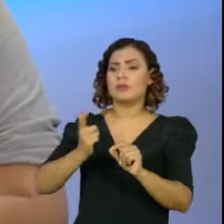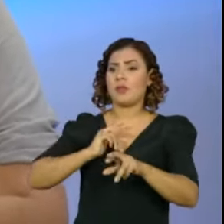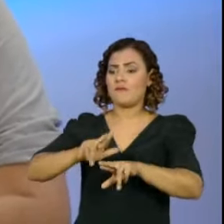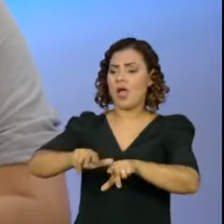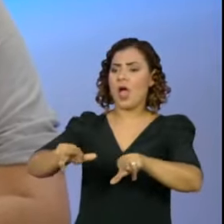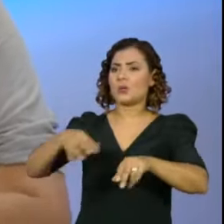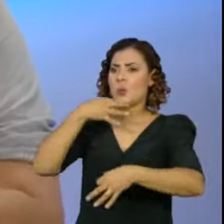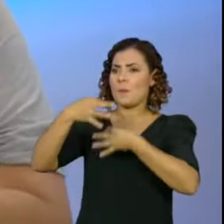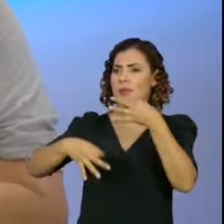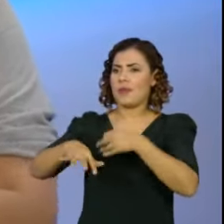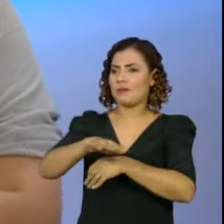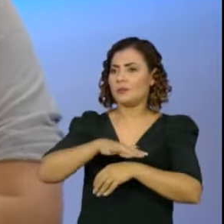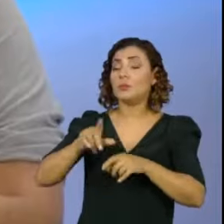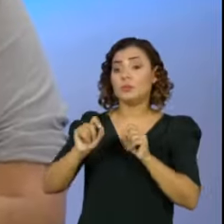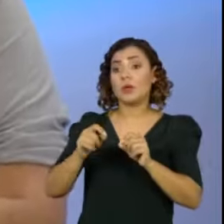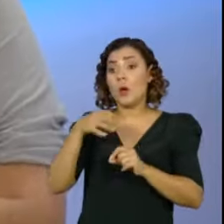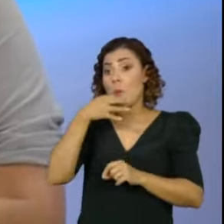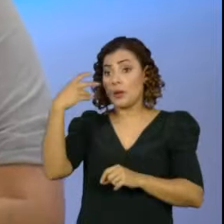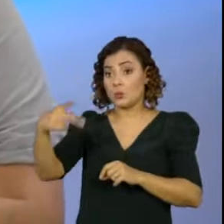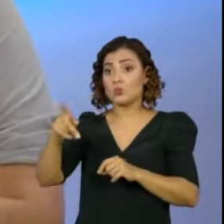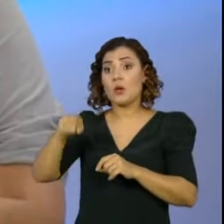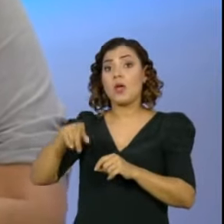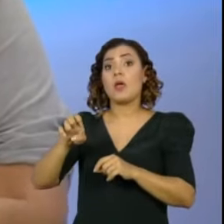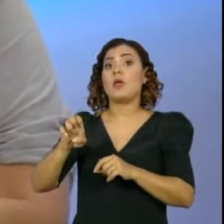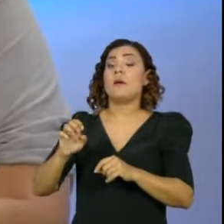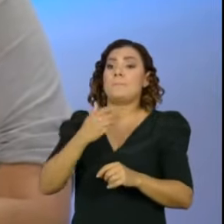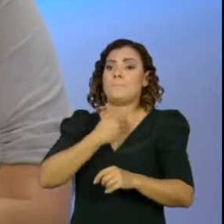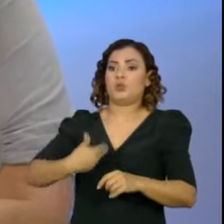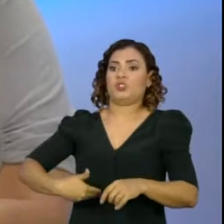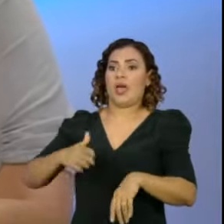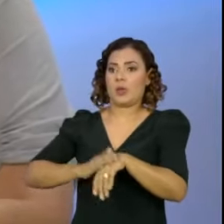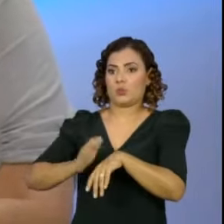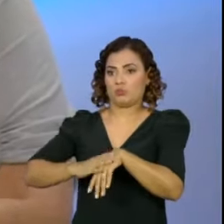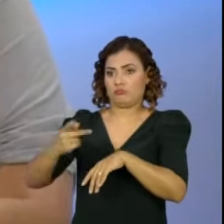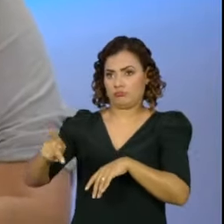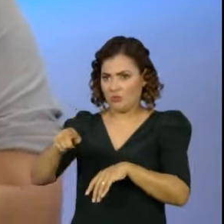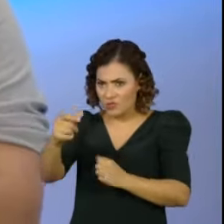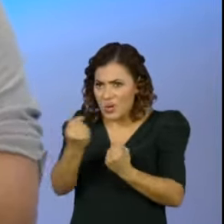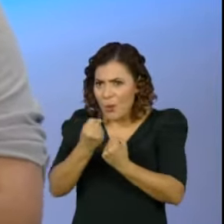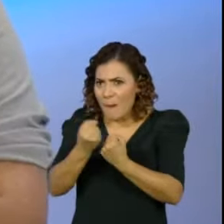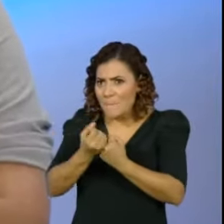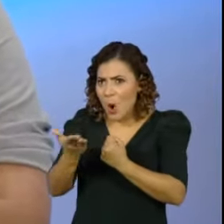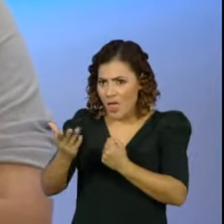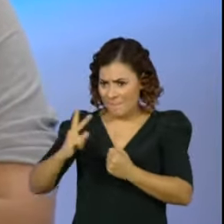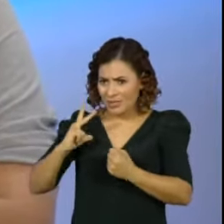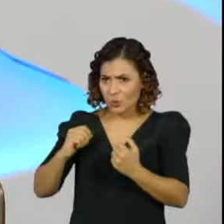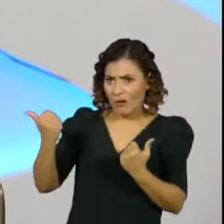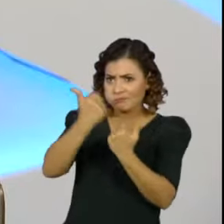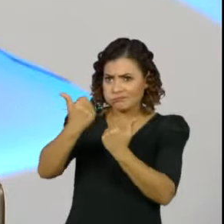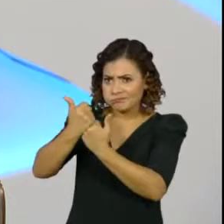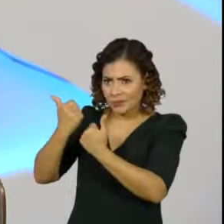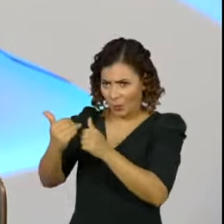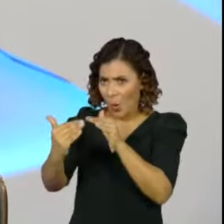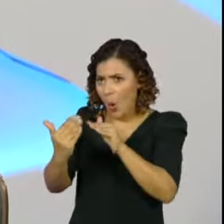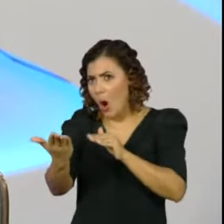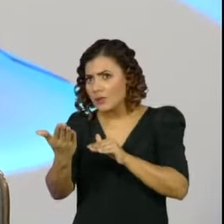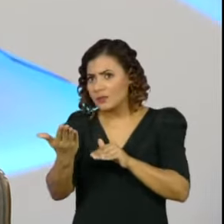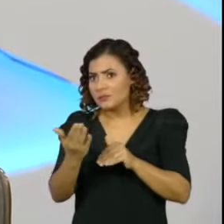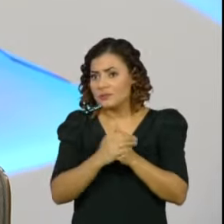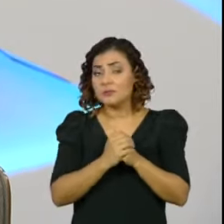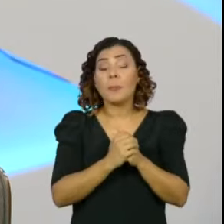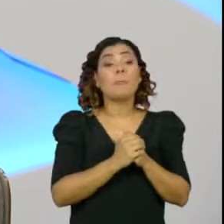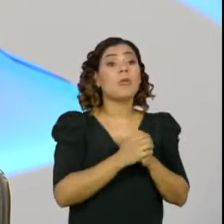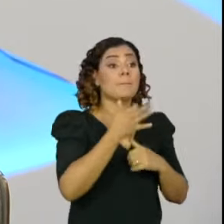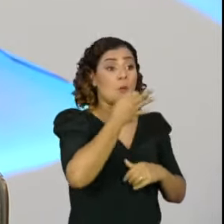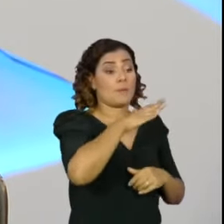comentários no mercado de que o senhor tem uma visão estatista. Eu queria entender, o senhor é a favor de um programa de privatizações? Bom, a minha visão de